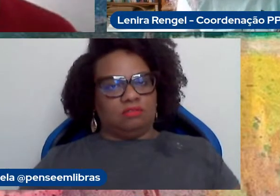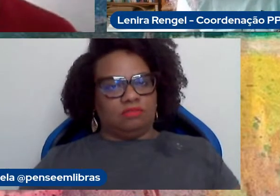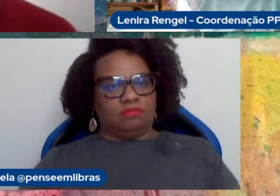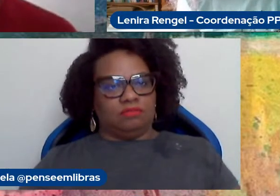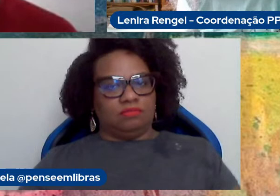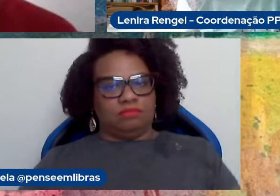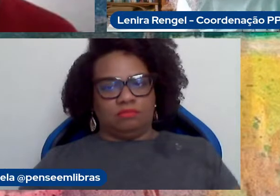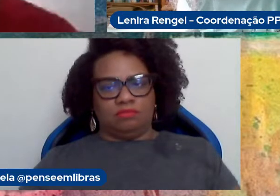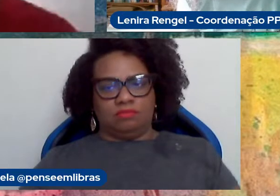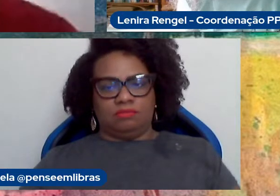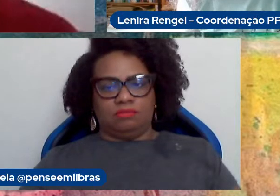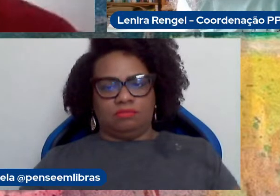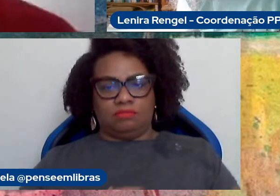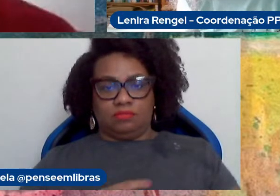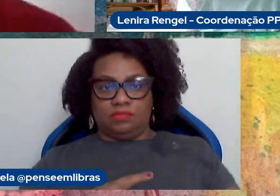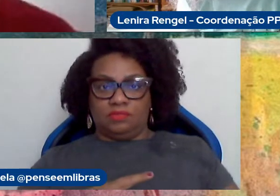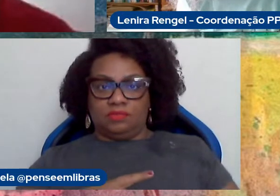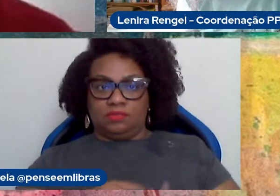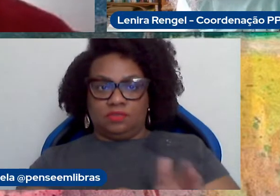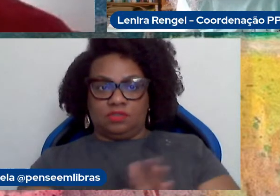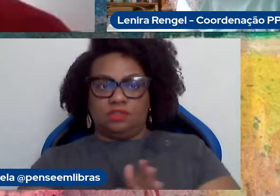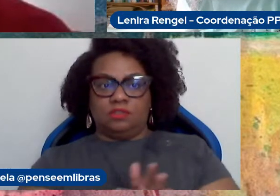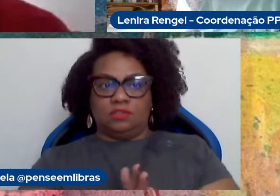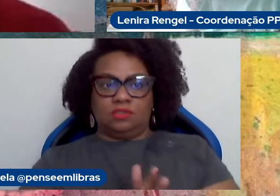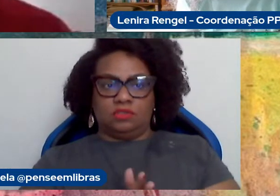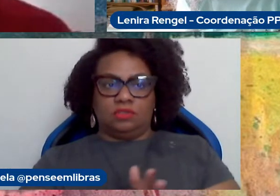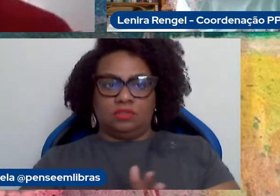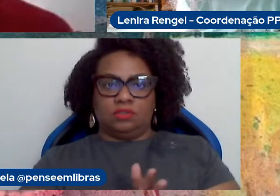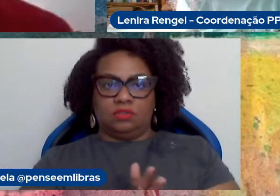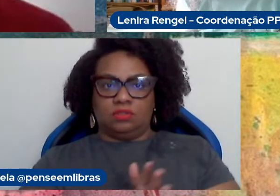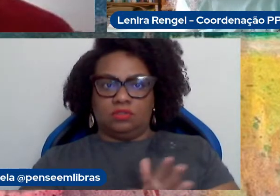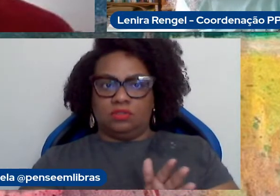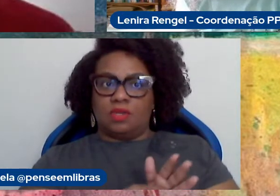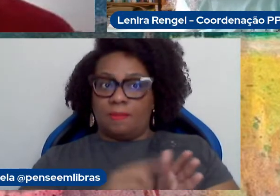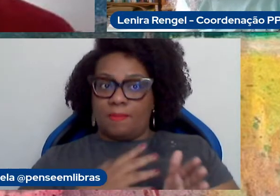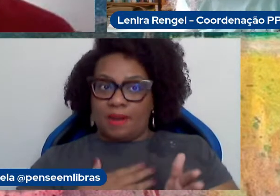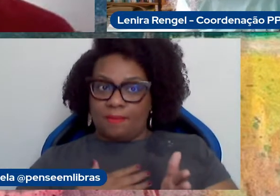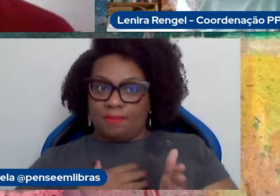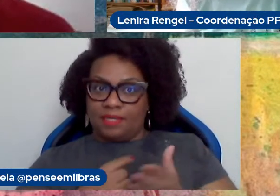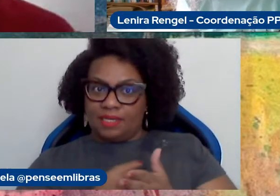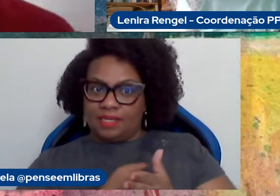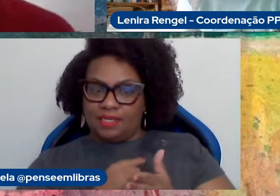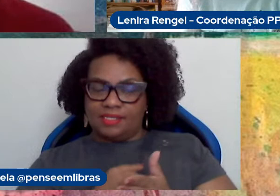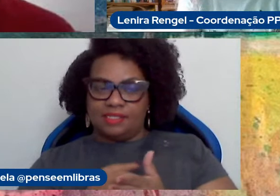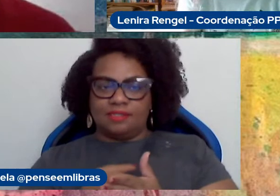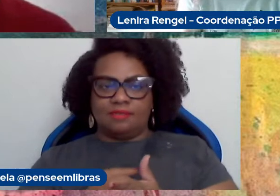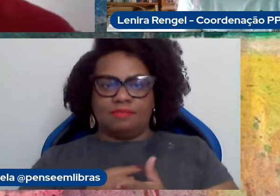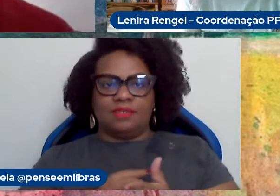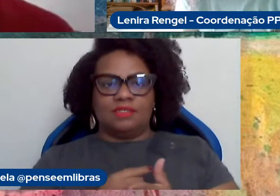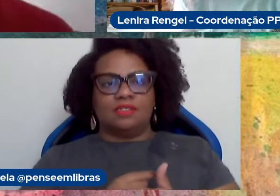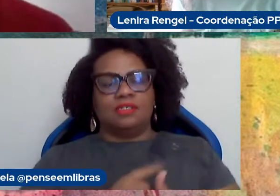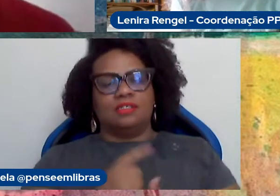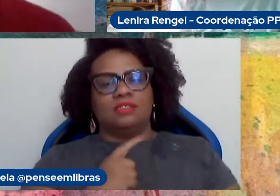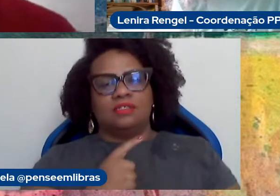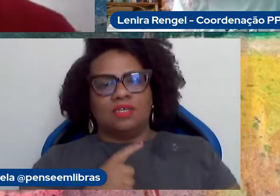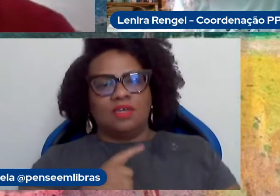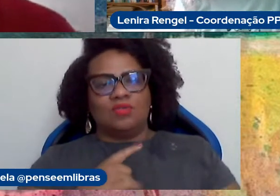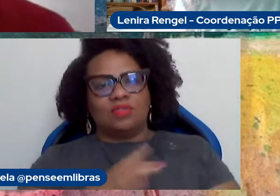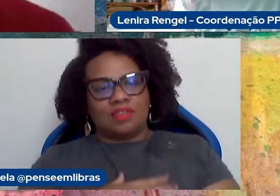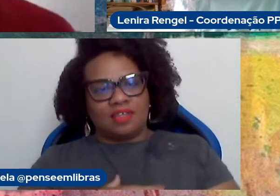muito importante, essa pesquisa é uma minha, assim, é algo que eu tenho muito, muito, muito carinho.